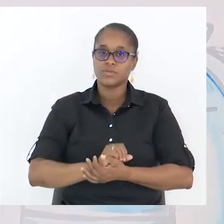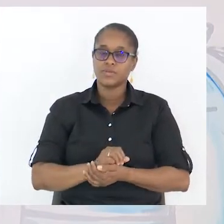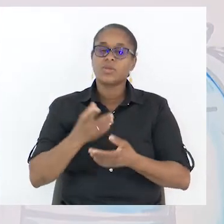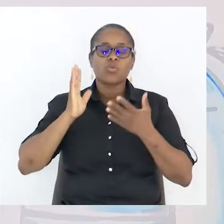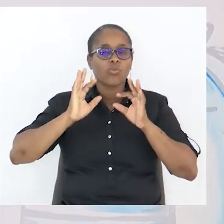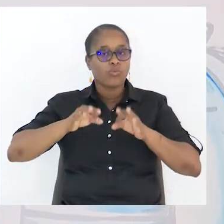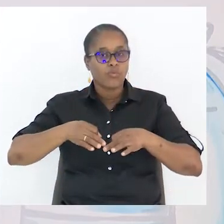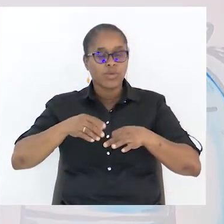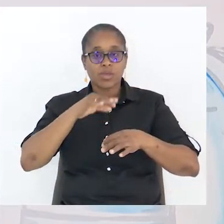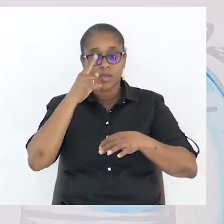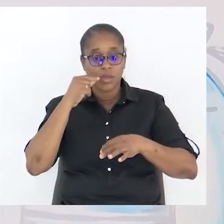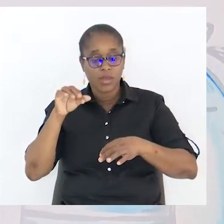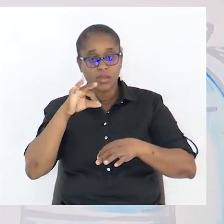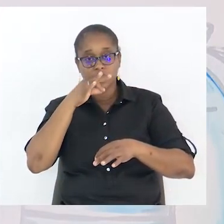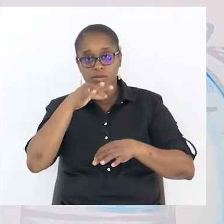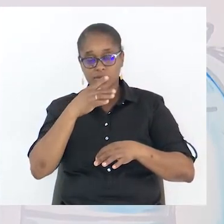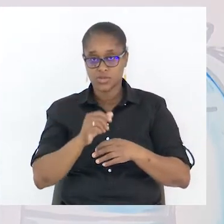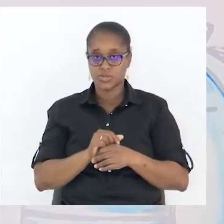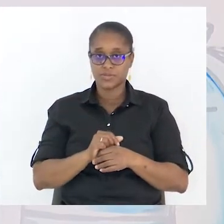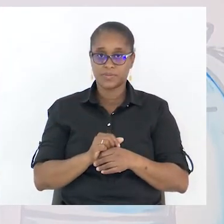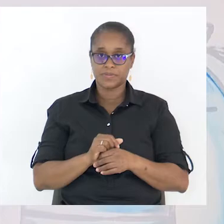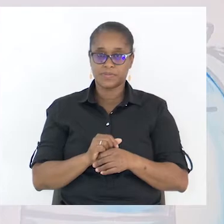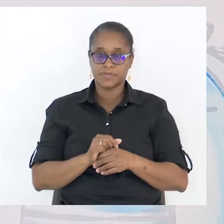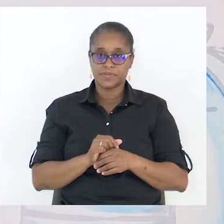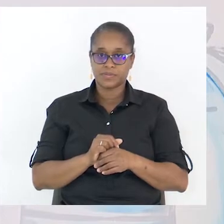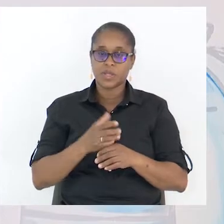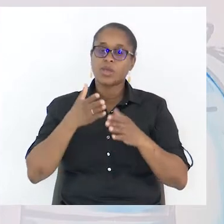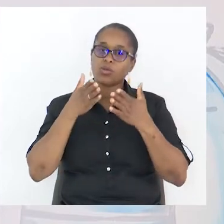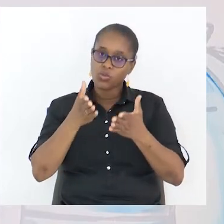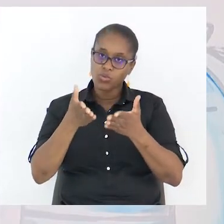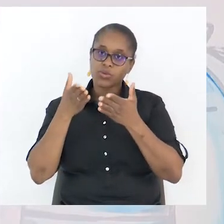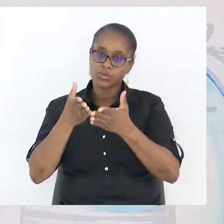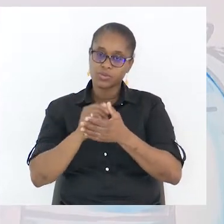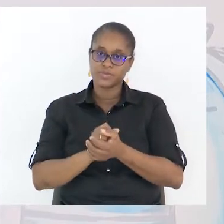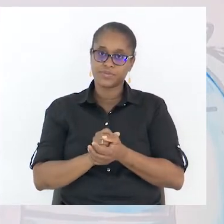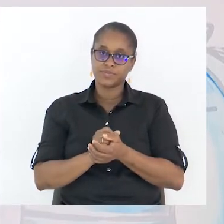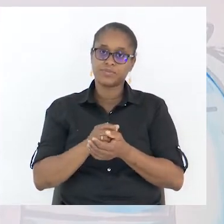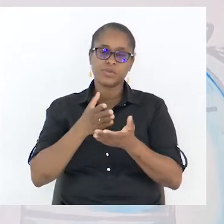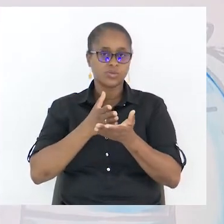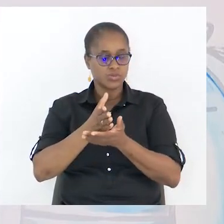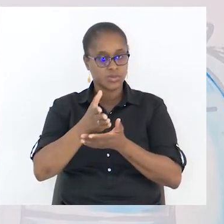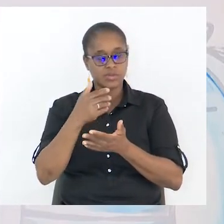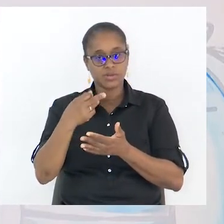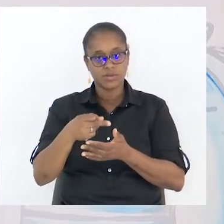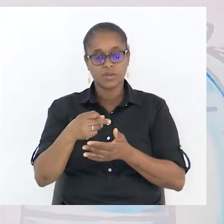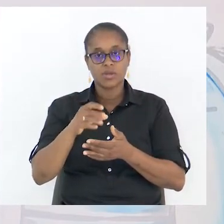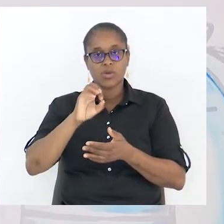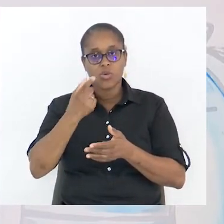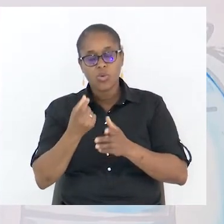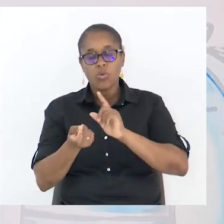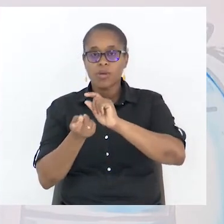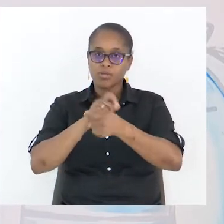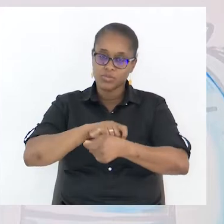Contribui para manter ou para modificar uma concepção. Isto é, para